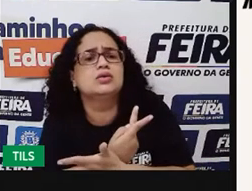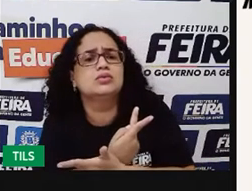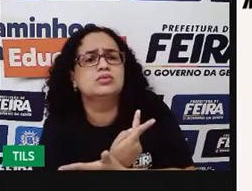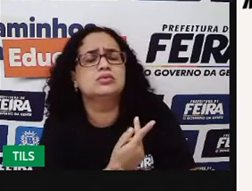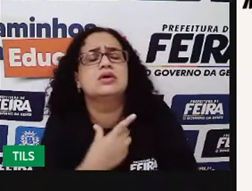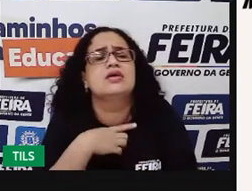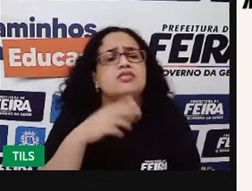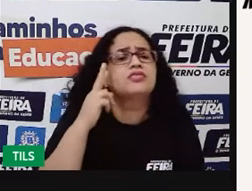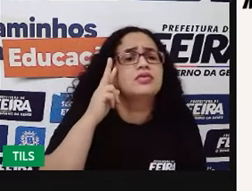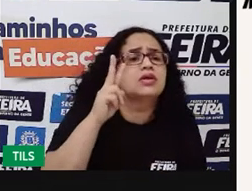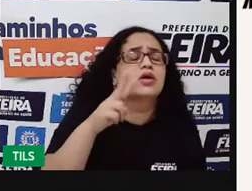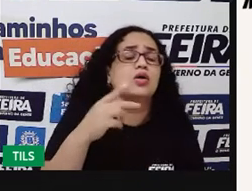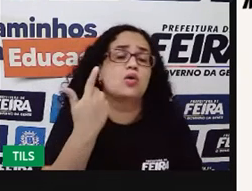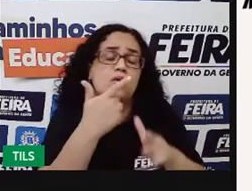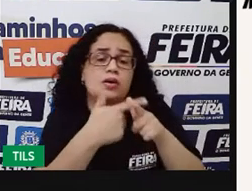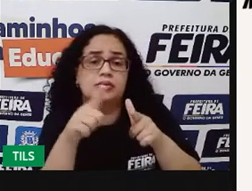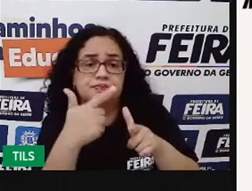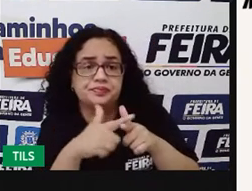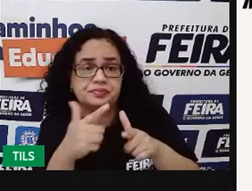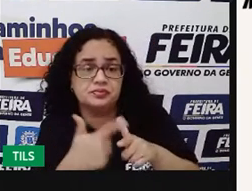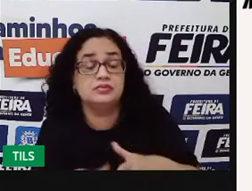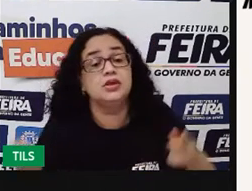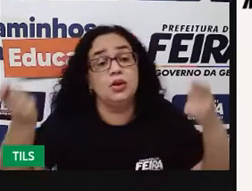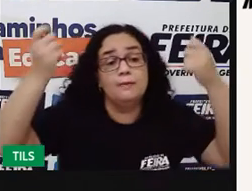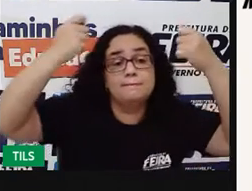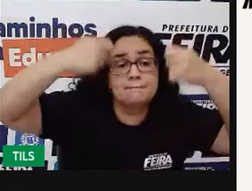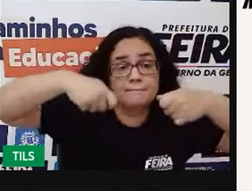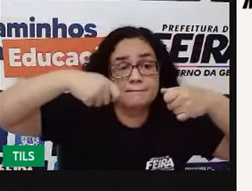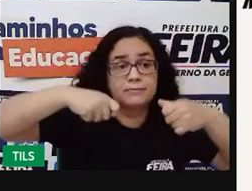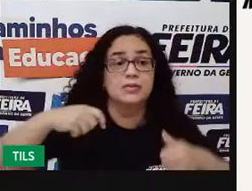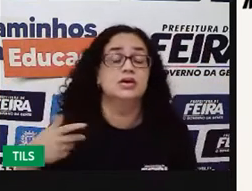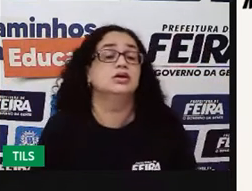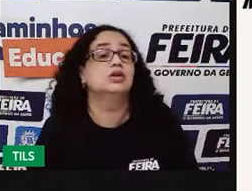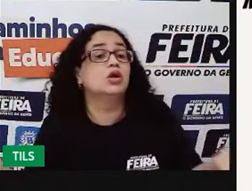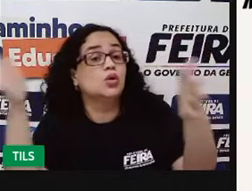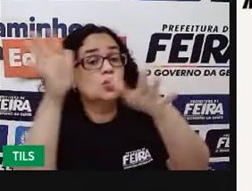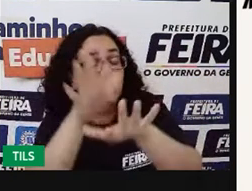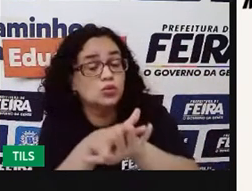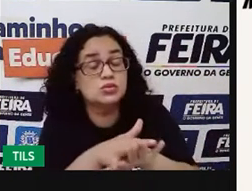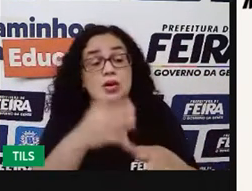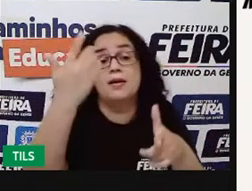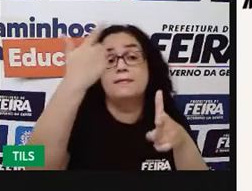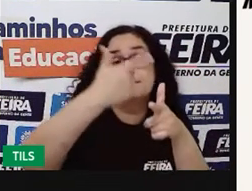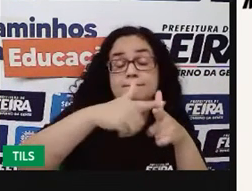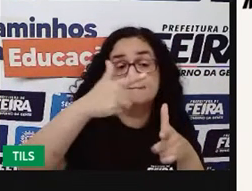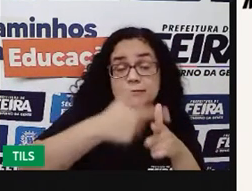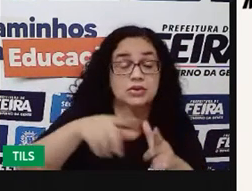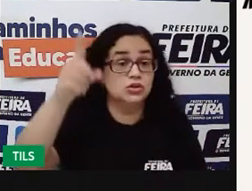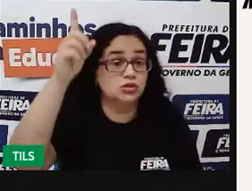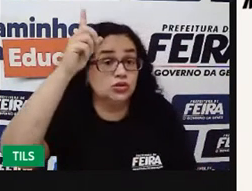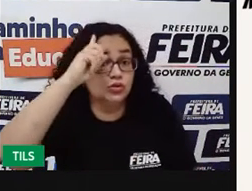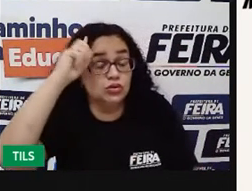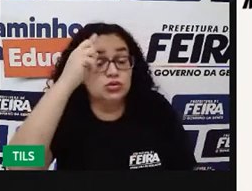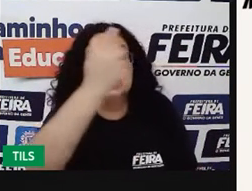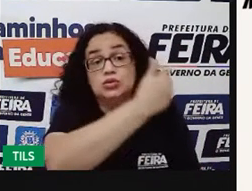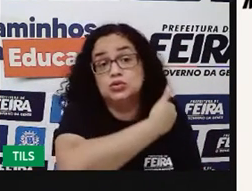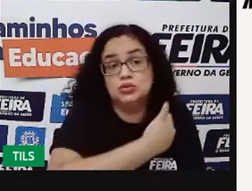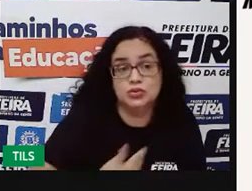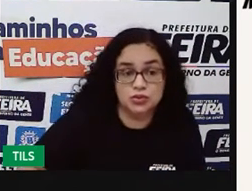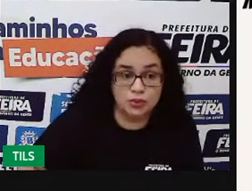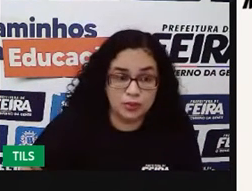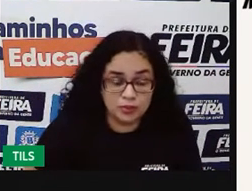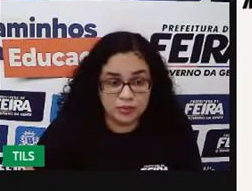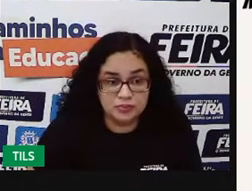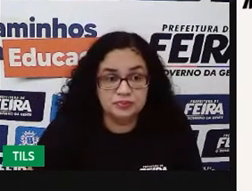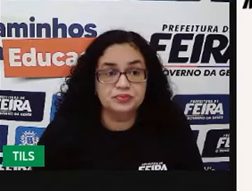A gente identificou o problema. O é necessário fazer? Uma inclusão desse problema na agenda pública. Os nossos gestores,